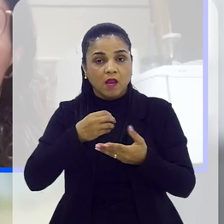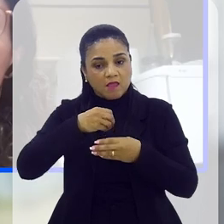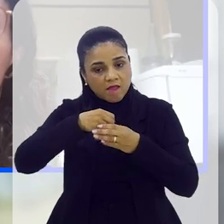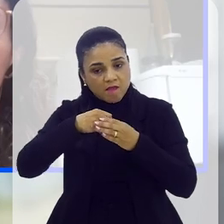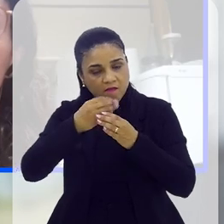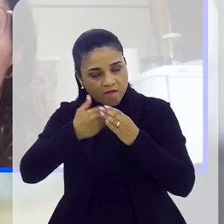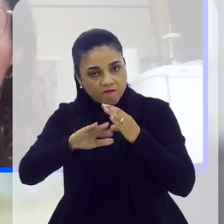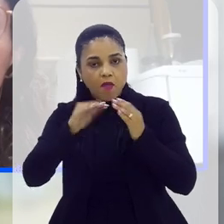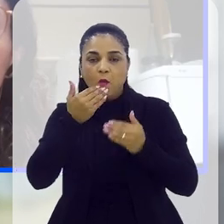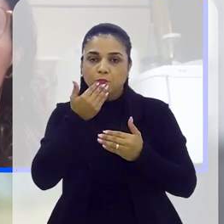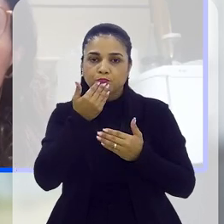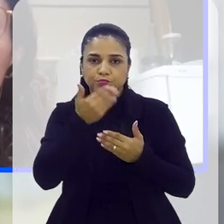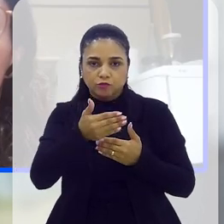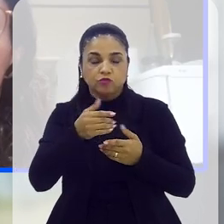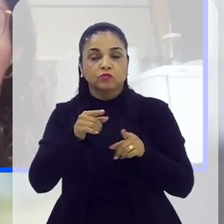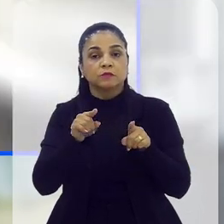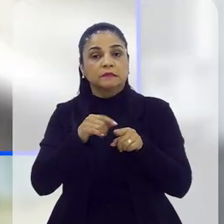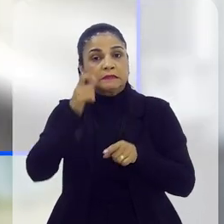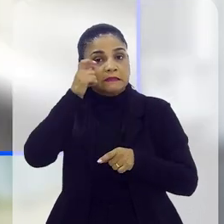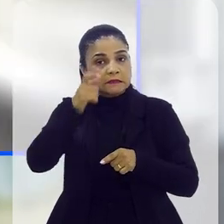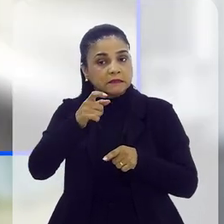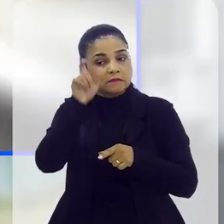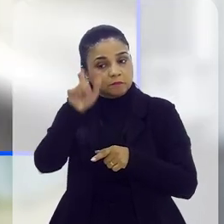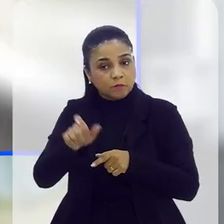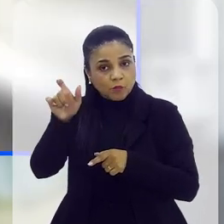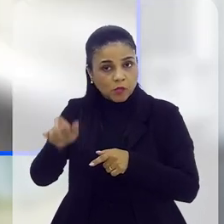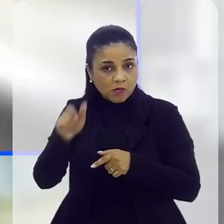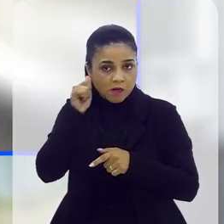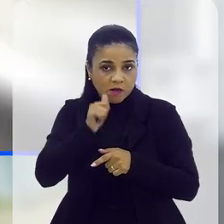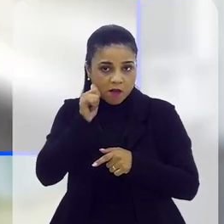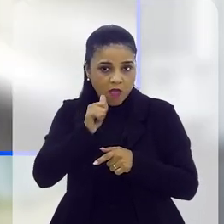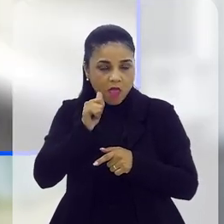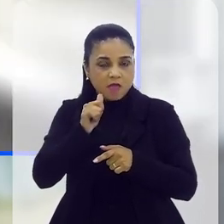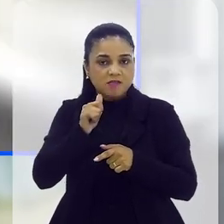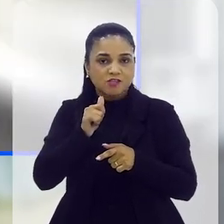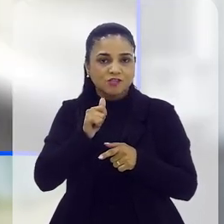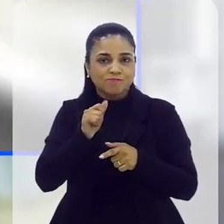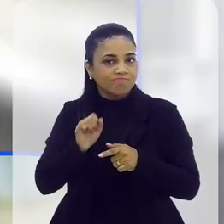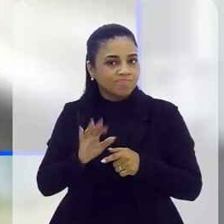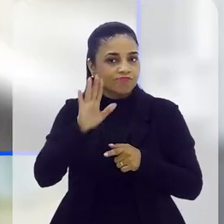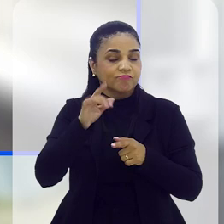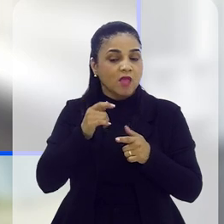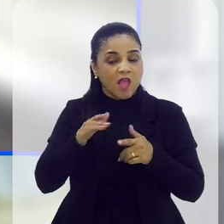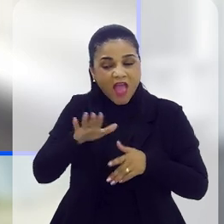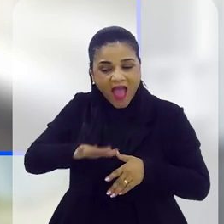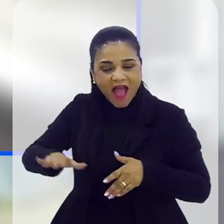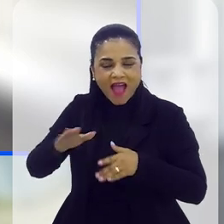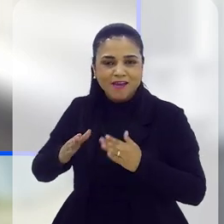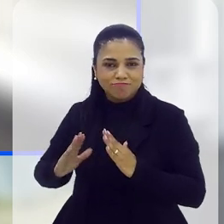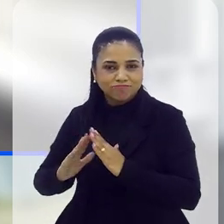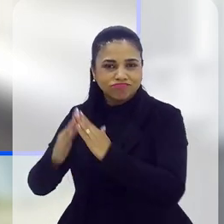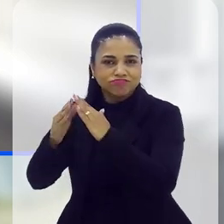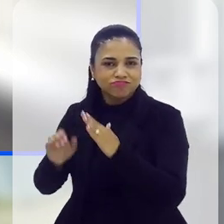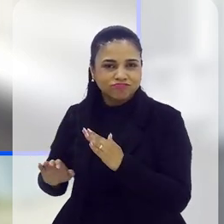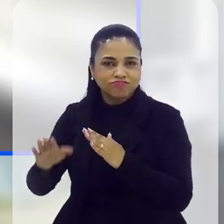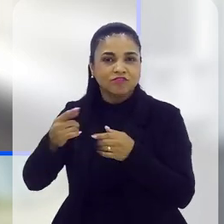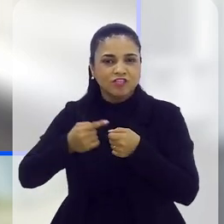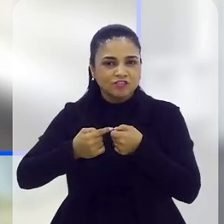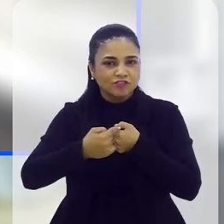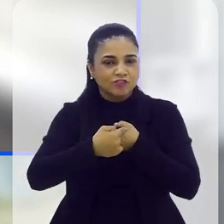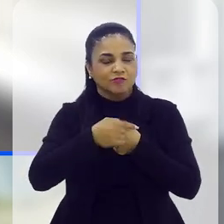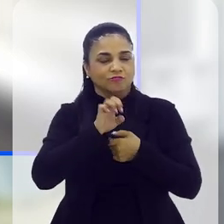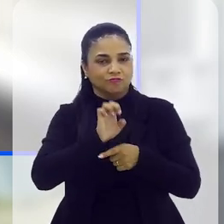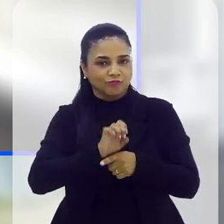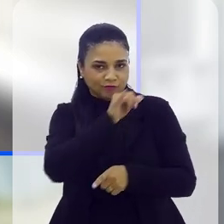ela consegue enviar esse pedido. E o interessante é, são mulheres que não são abastadas, são mulheres de áreas periféricas do município do Rio, de outras